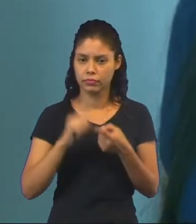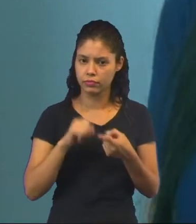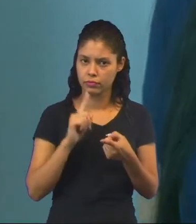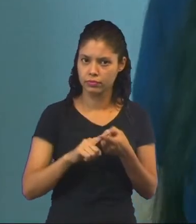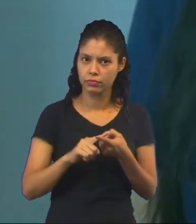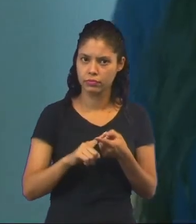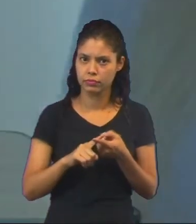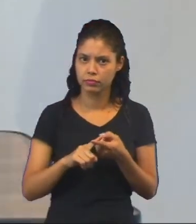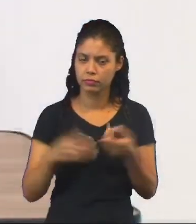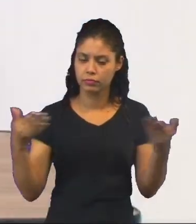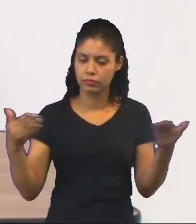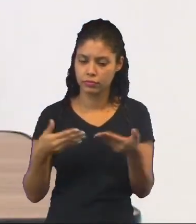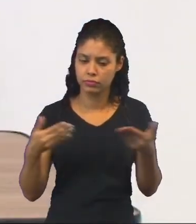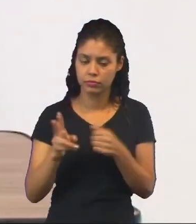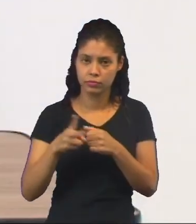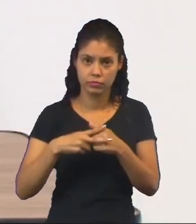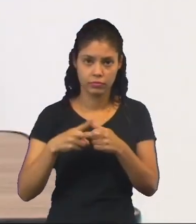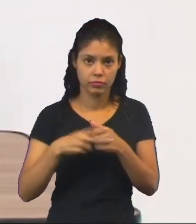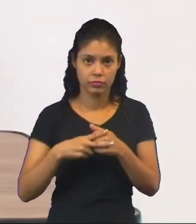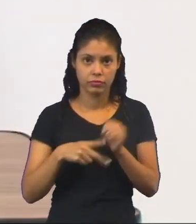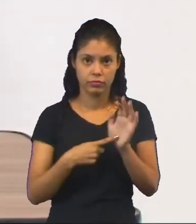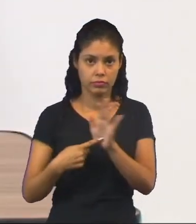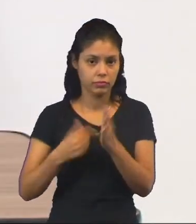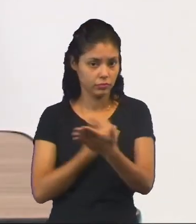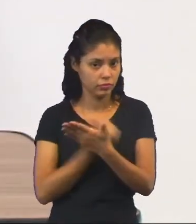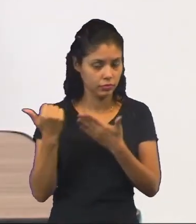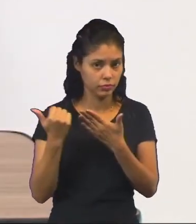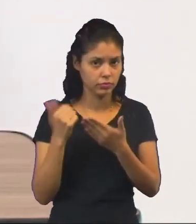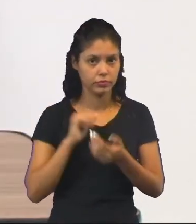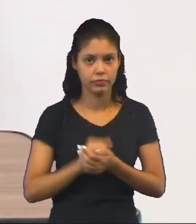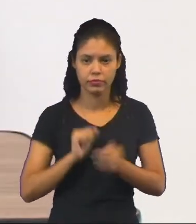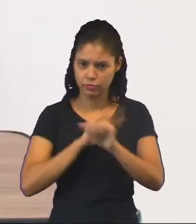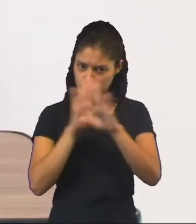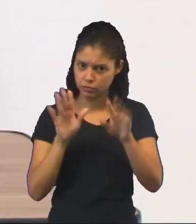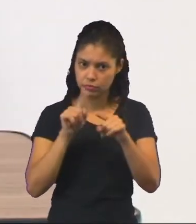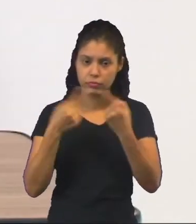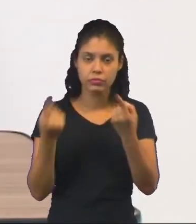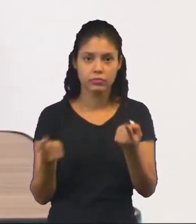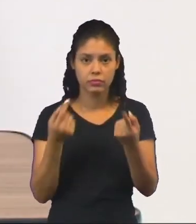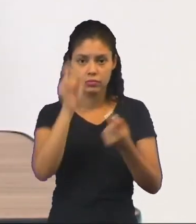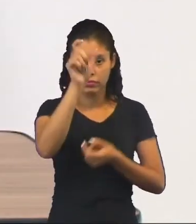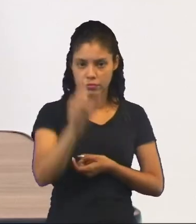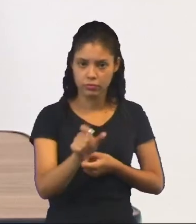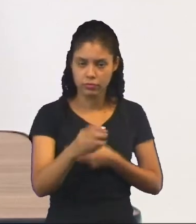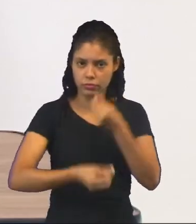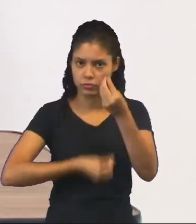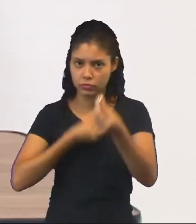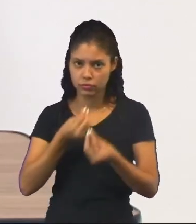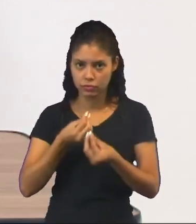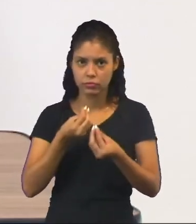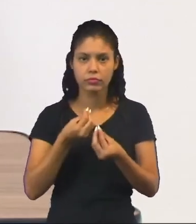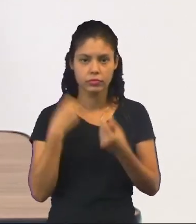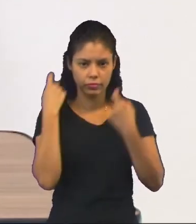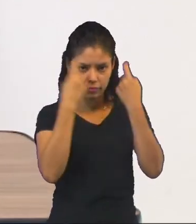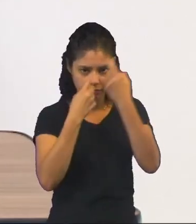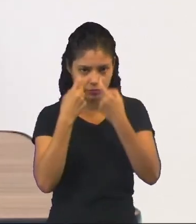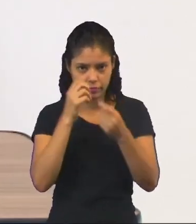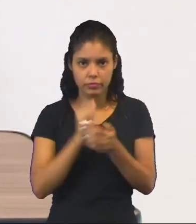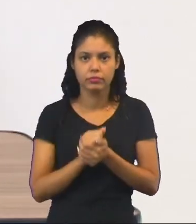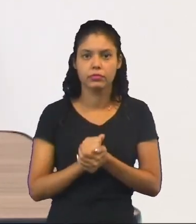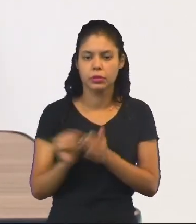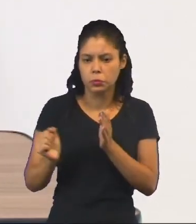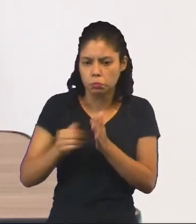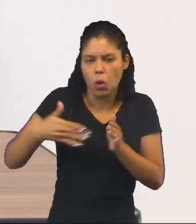eles, embora sejam verbos, indicam uma ação, é claro. Mas indica como o personagem está se expressando. Como eu falei,